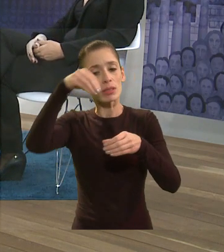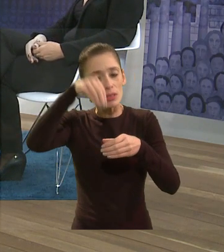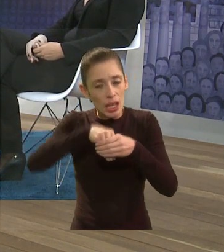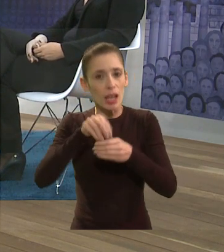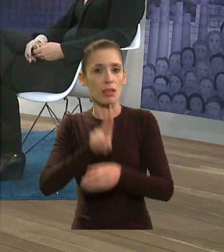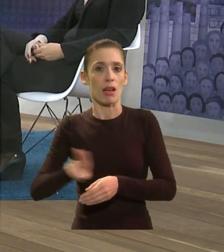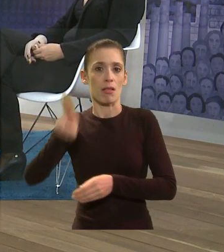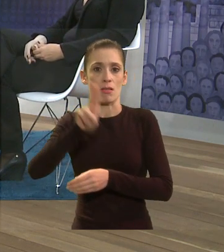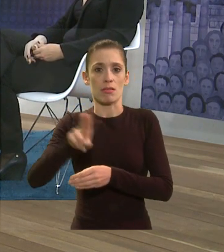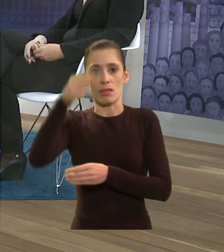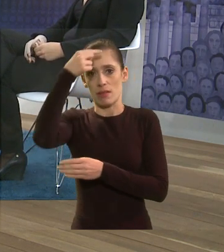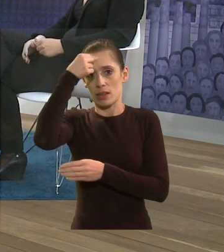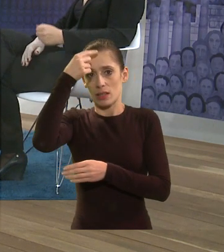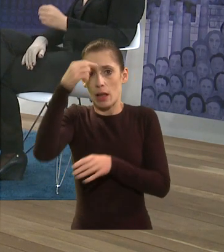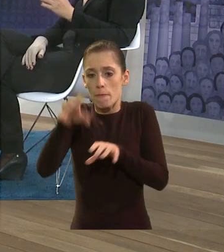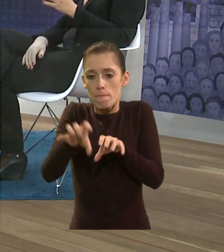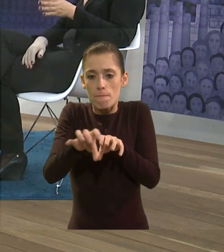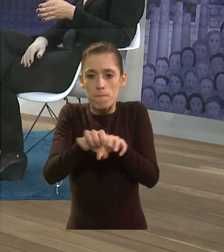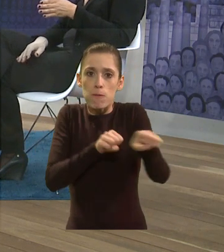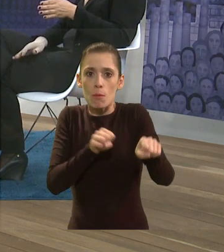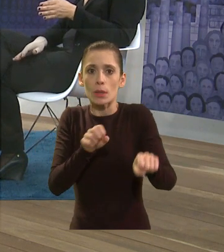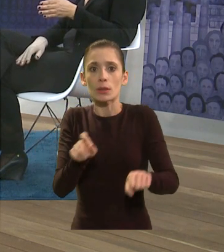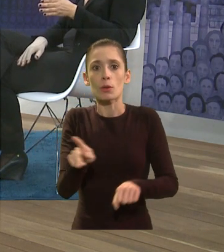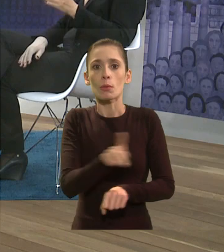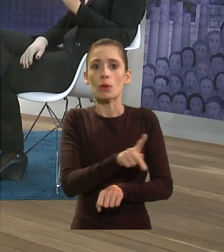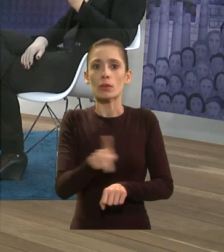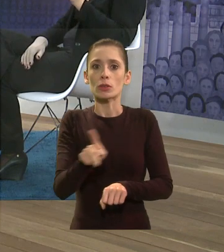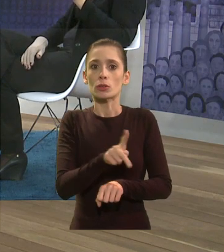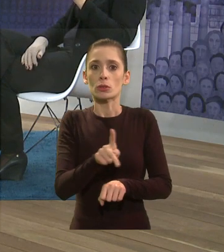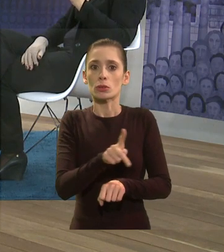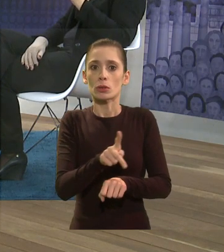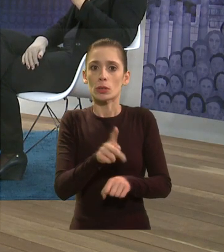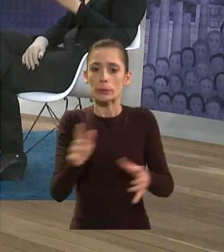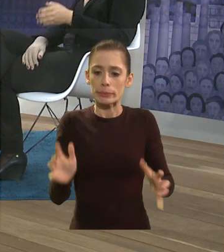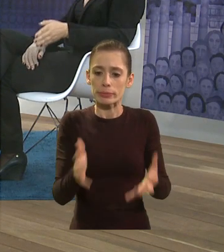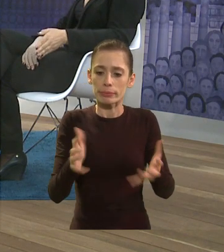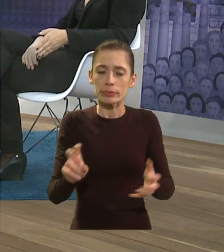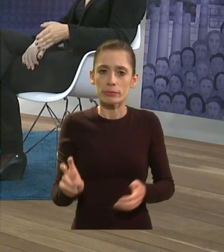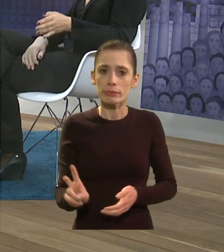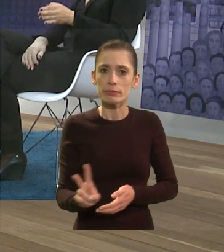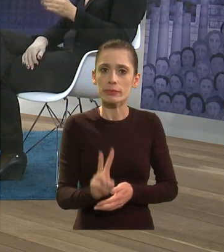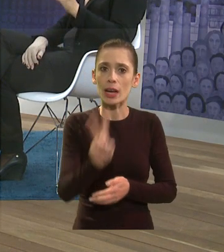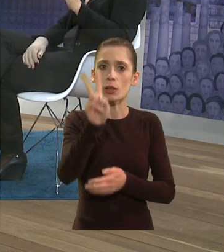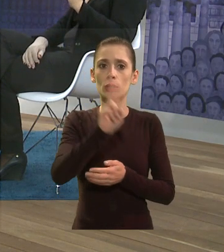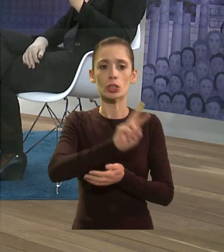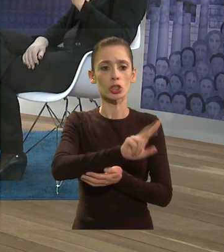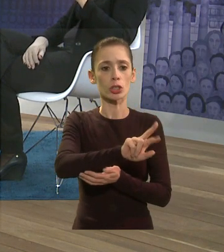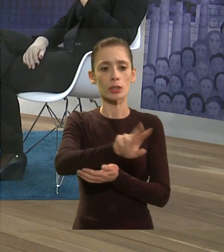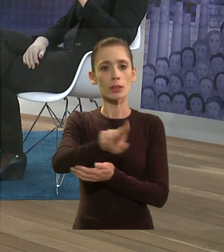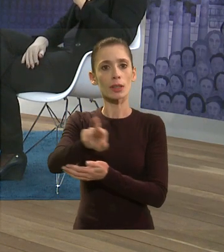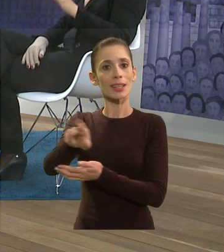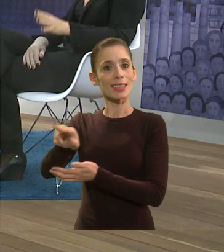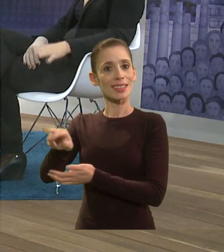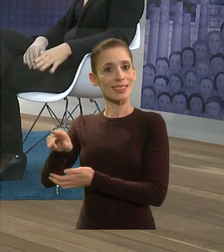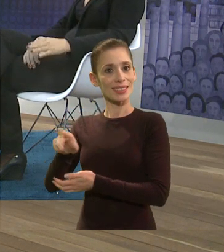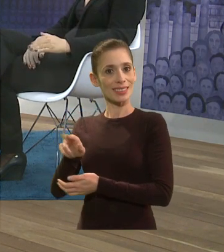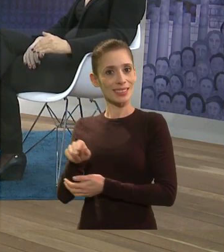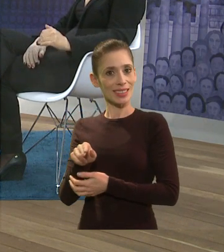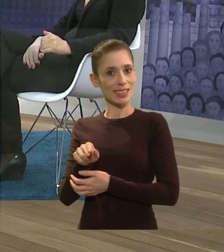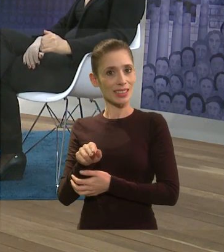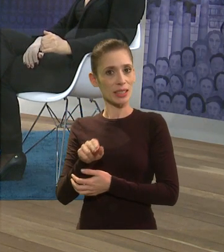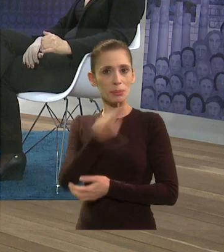professores é sempre nesse sentido de valorizar a questão das diferenças é questionar a questão